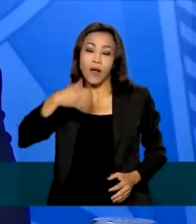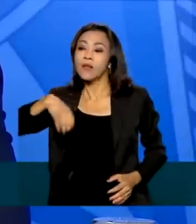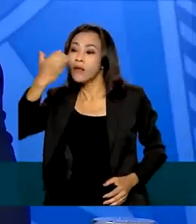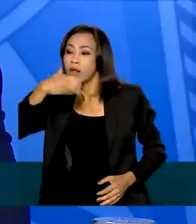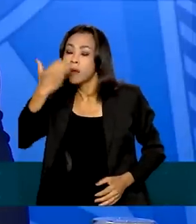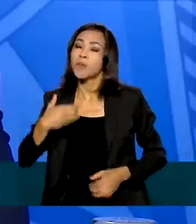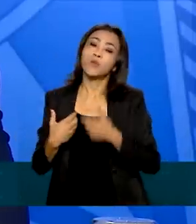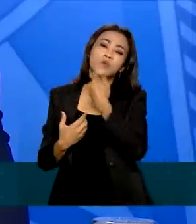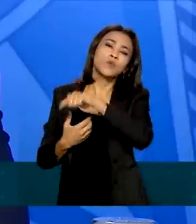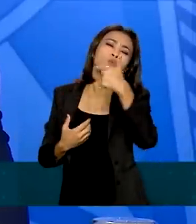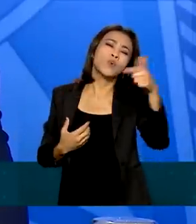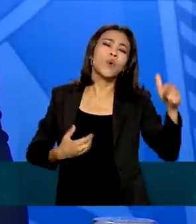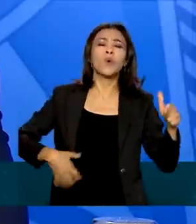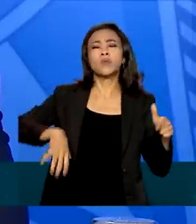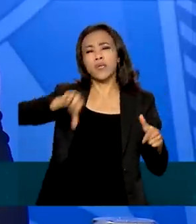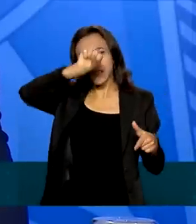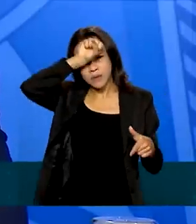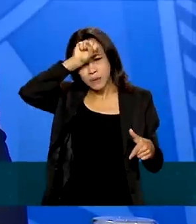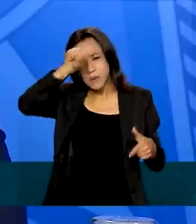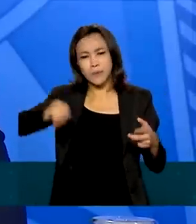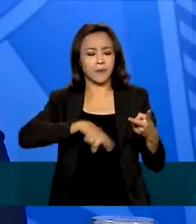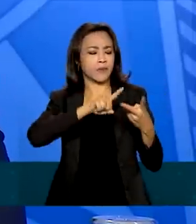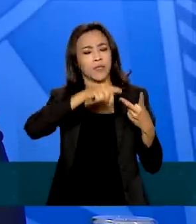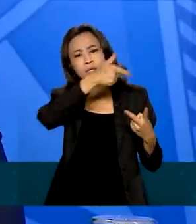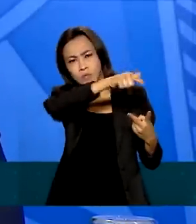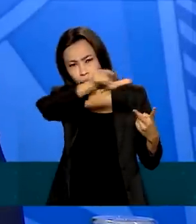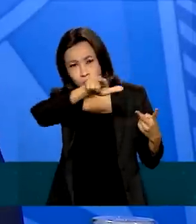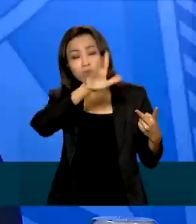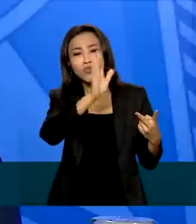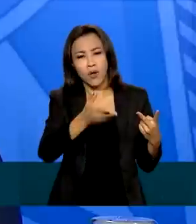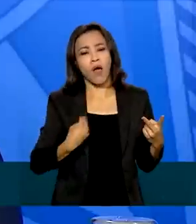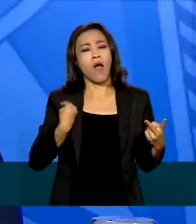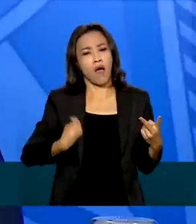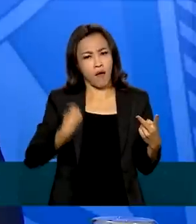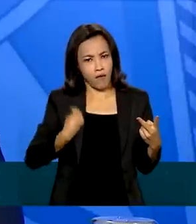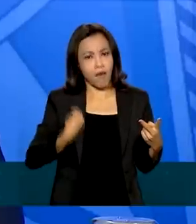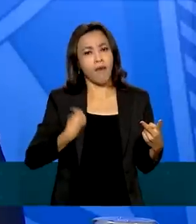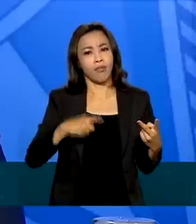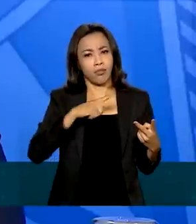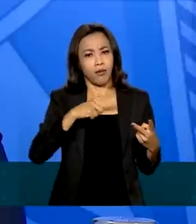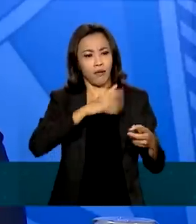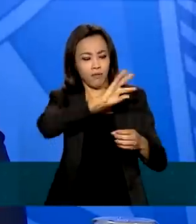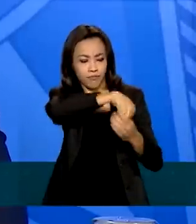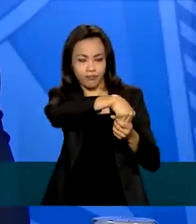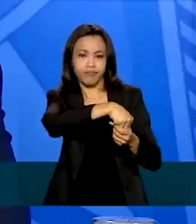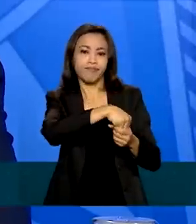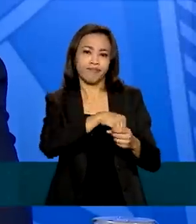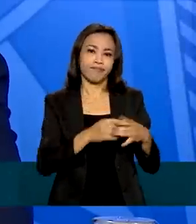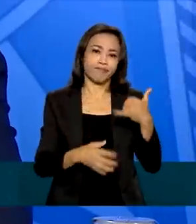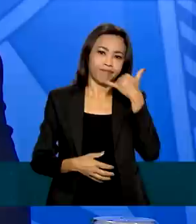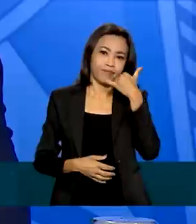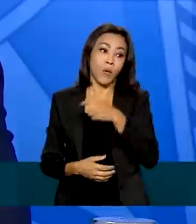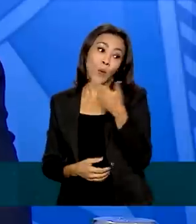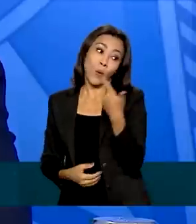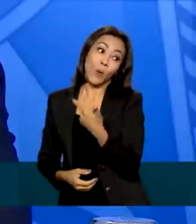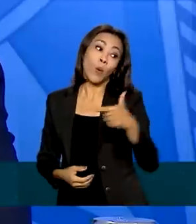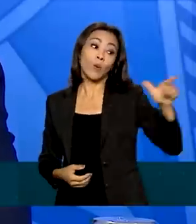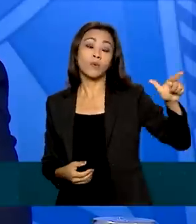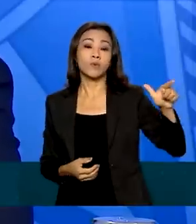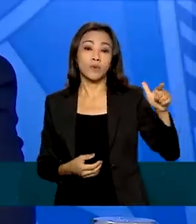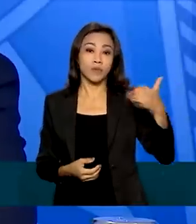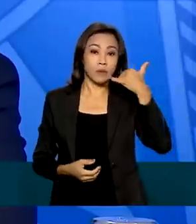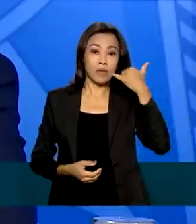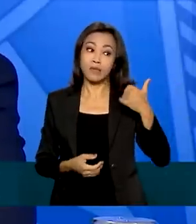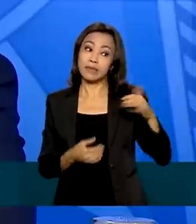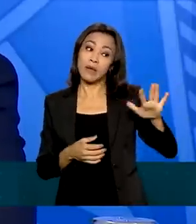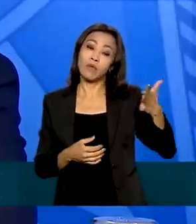aparelhos, por exemplo, a Samsung, a maioria dos aparelhos já funciona com o stand-alone. Outros talvez tenham que